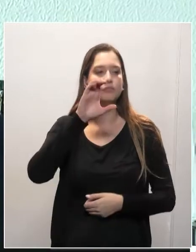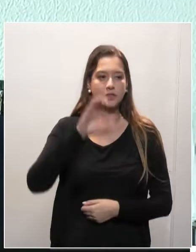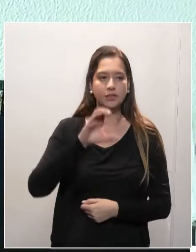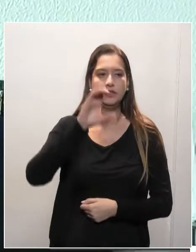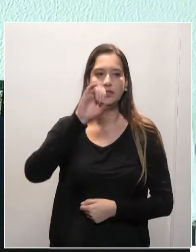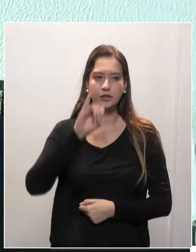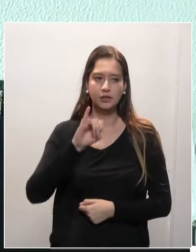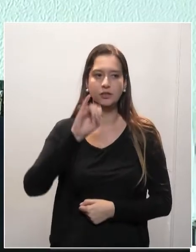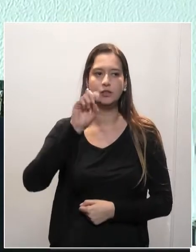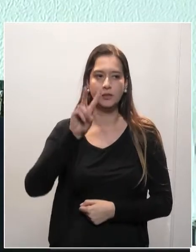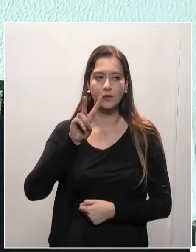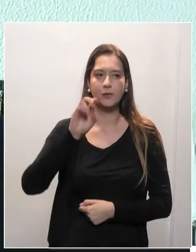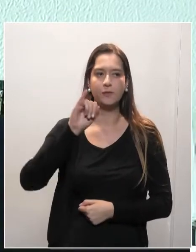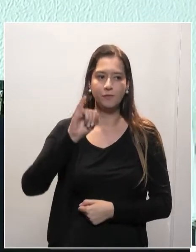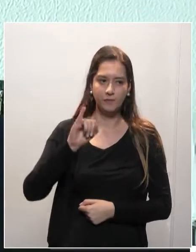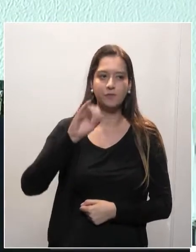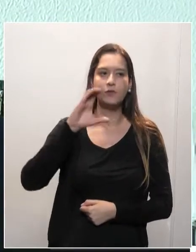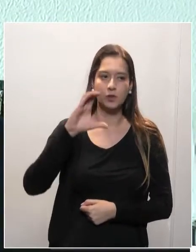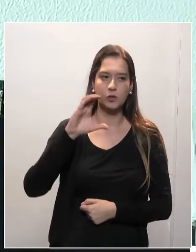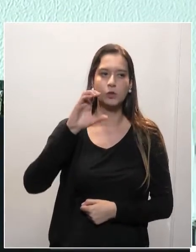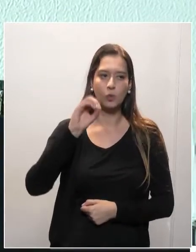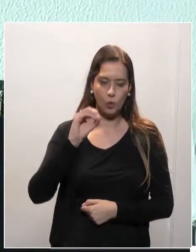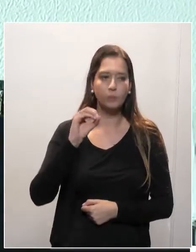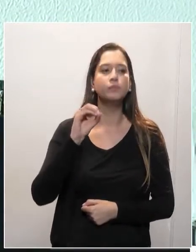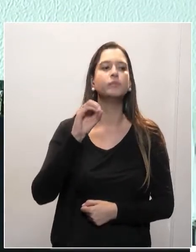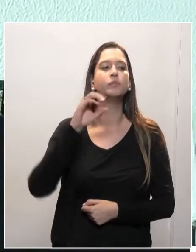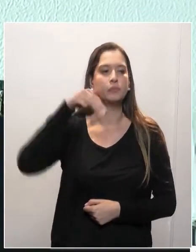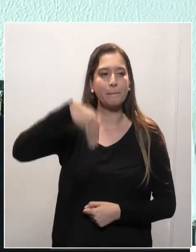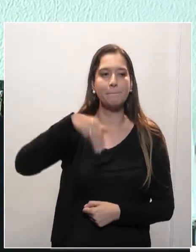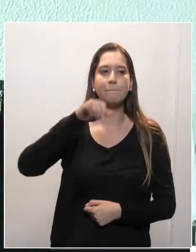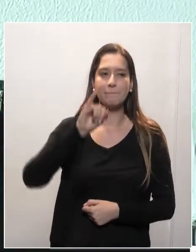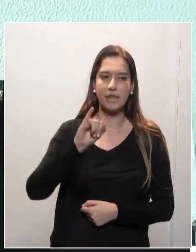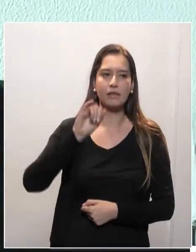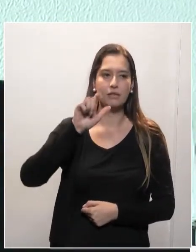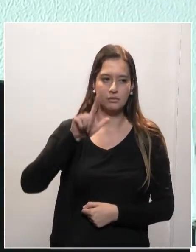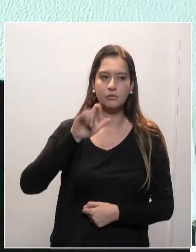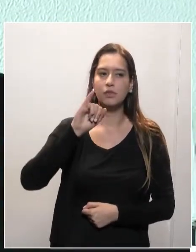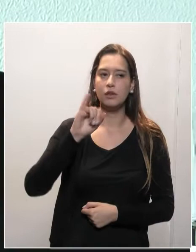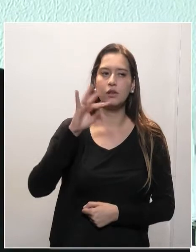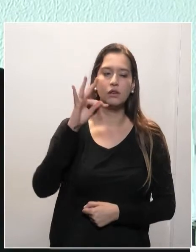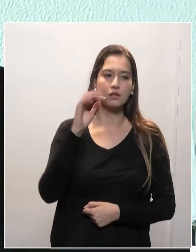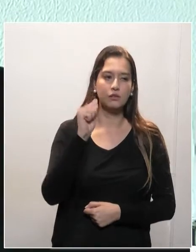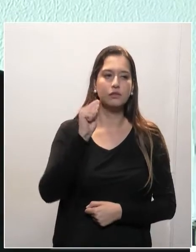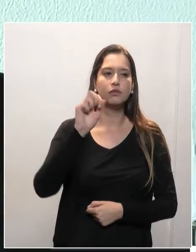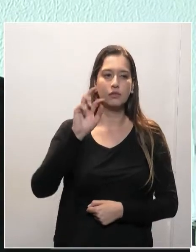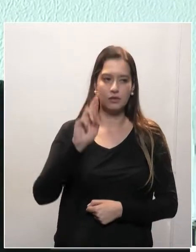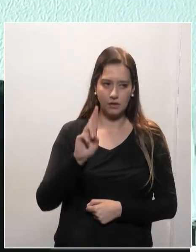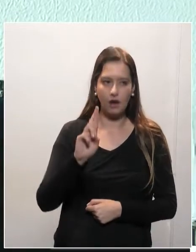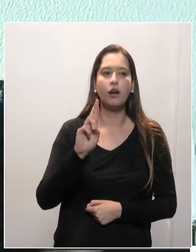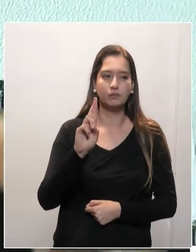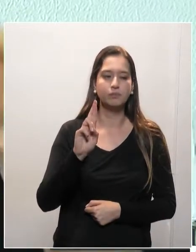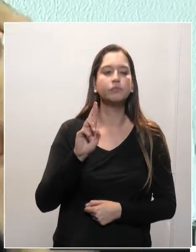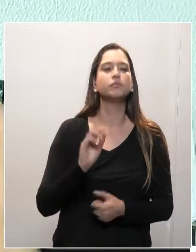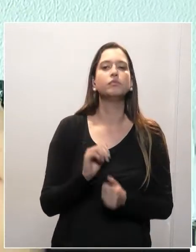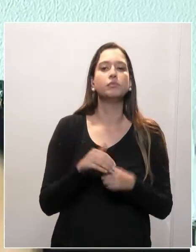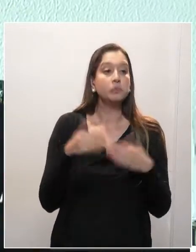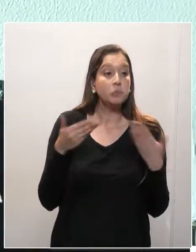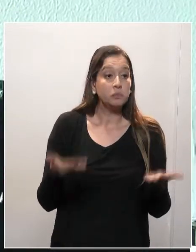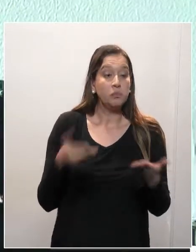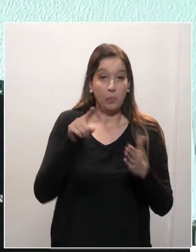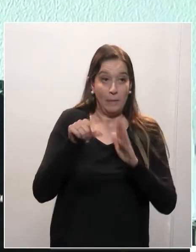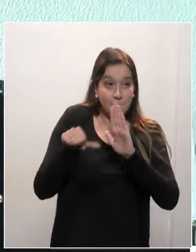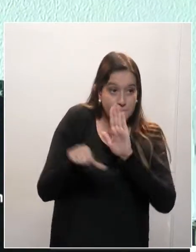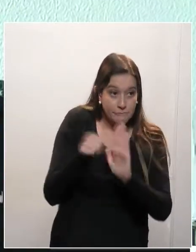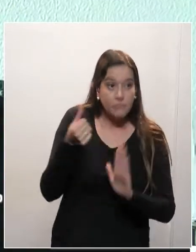Primeiro aqui, clamar, presidente, da falta de construção coletiva desse projeto